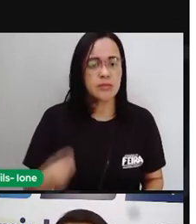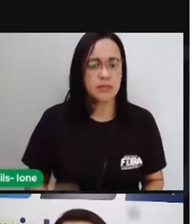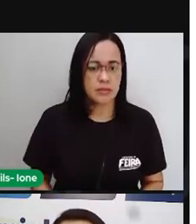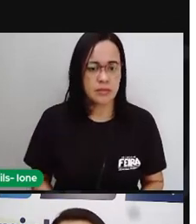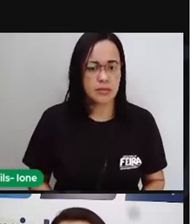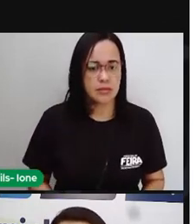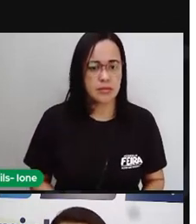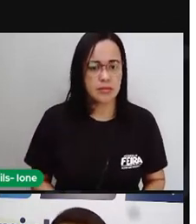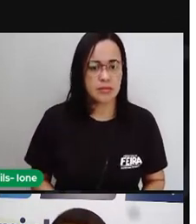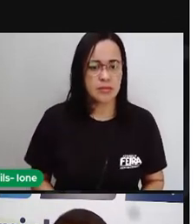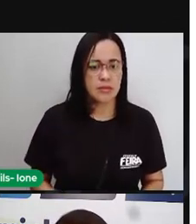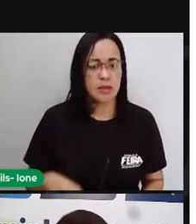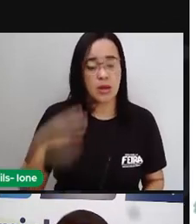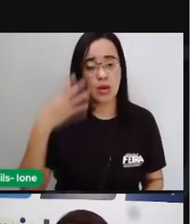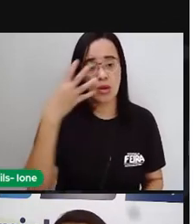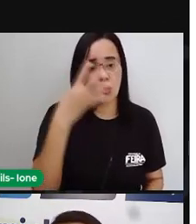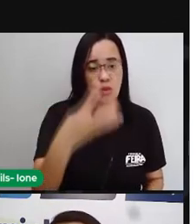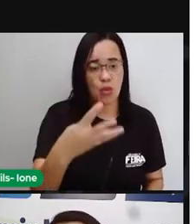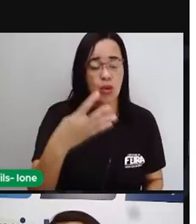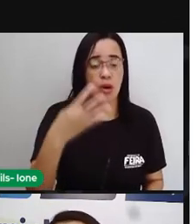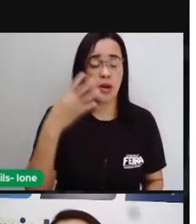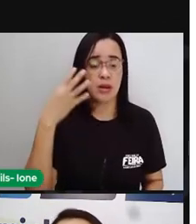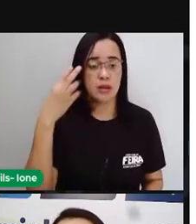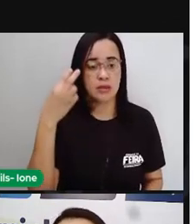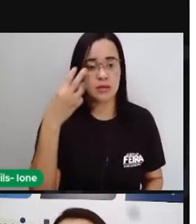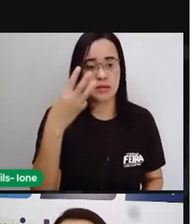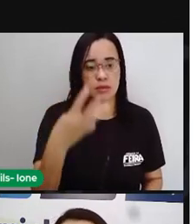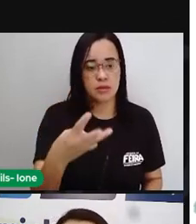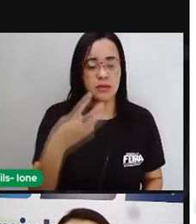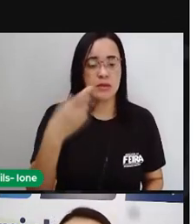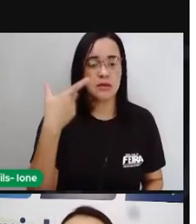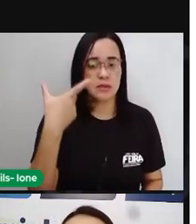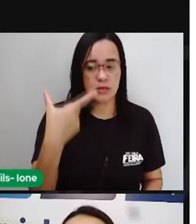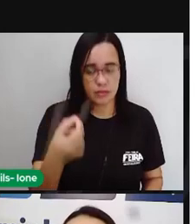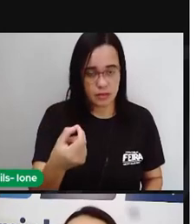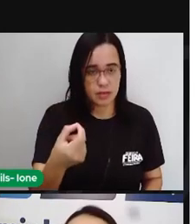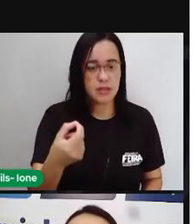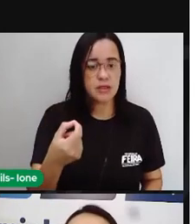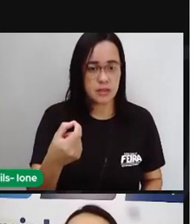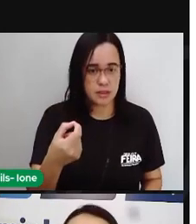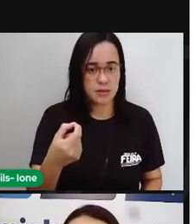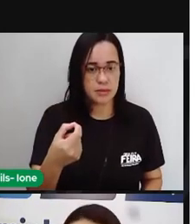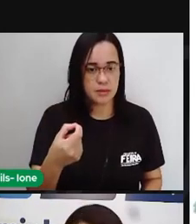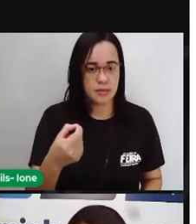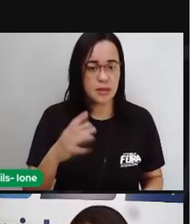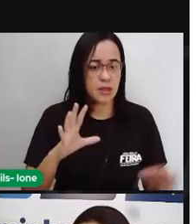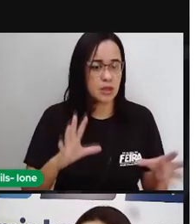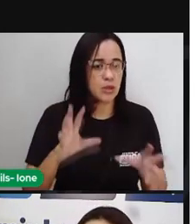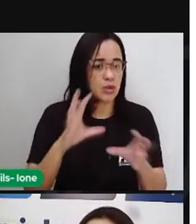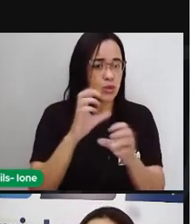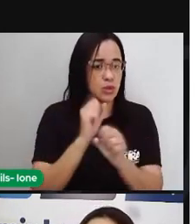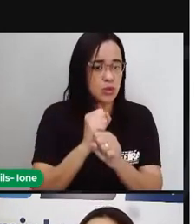vezes 4.320 que vai dar 17.280.